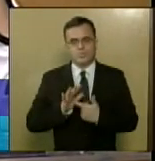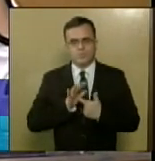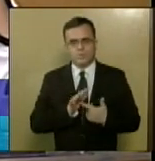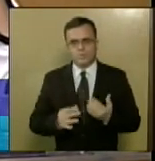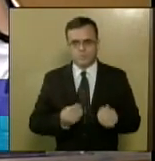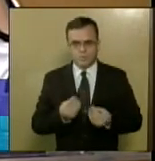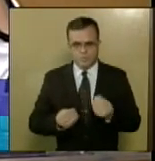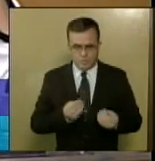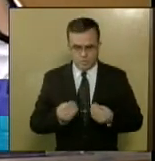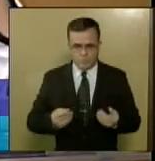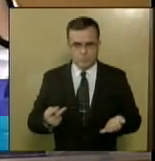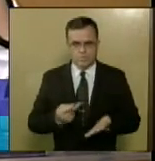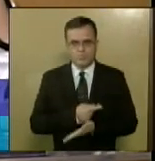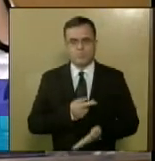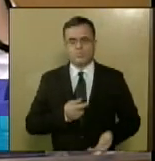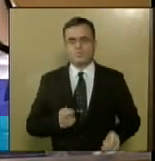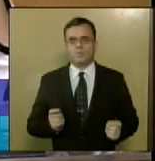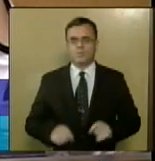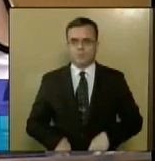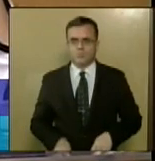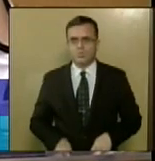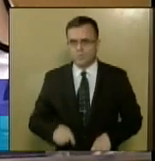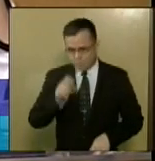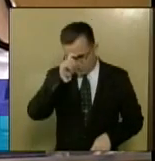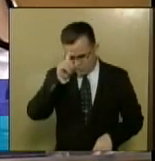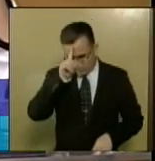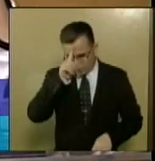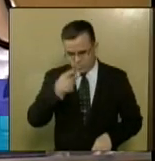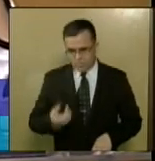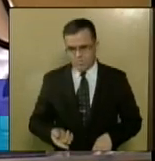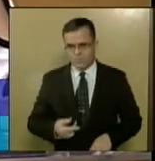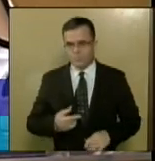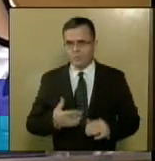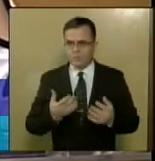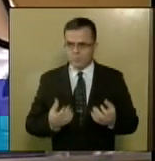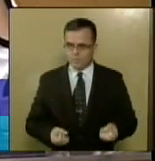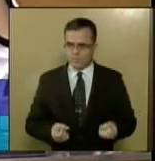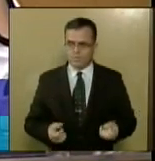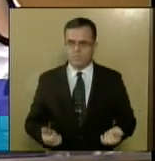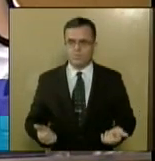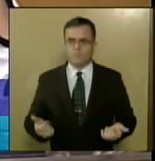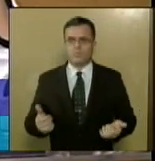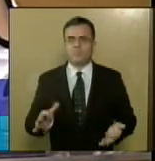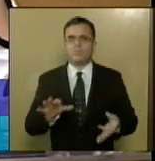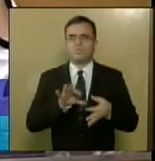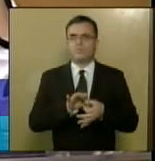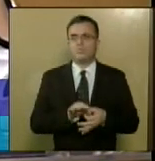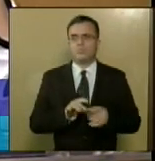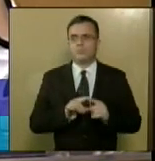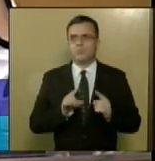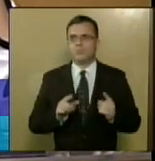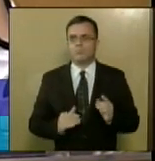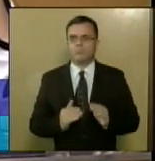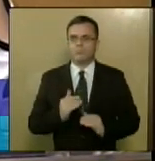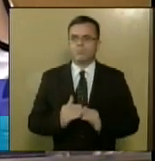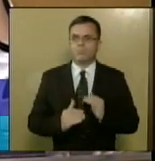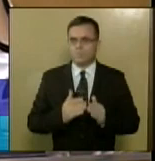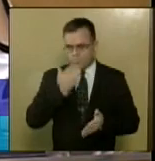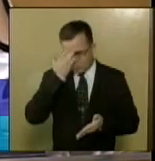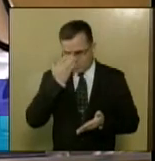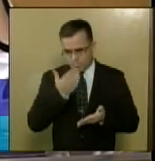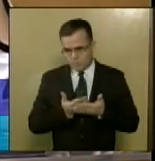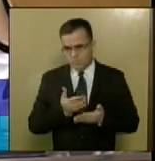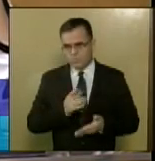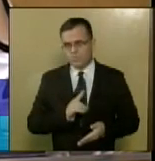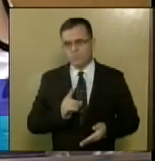federalização para que a Universidade Federal assuma aquele estabelecimento. Mas é um processo que eu não acredito que até